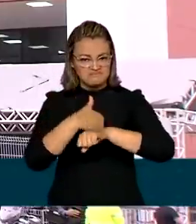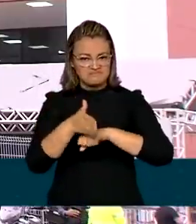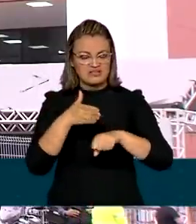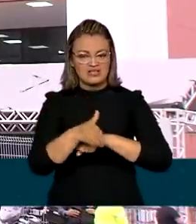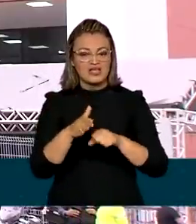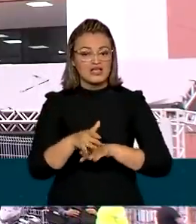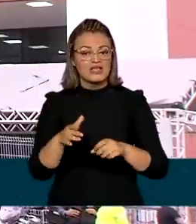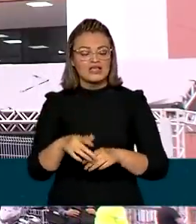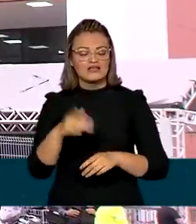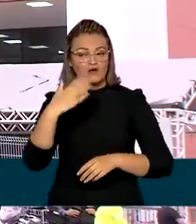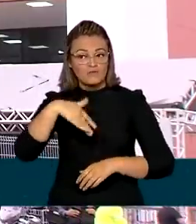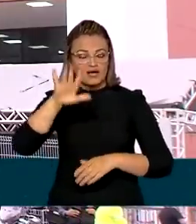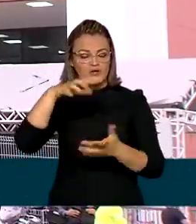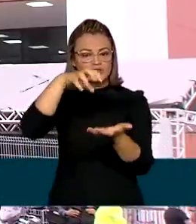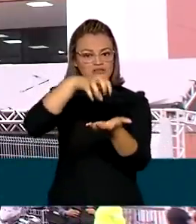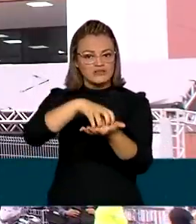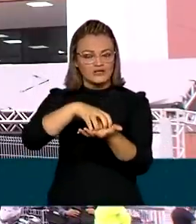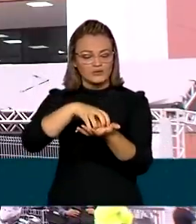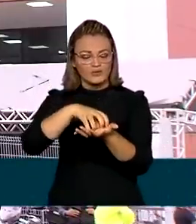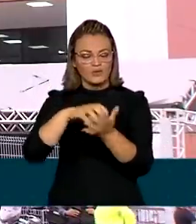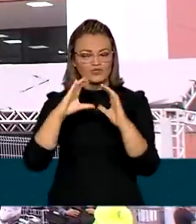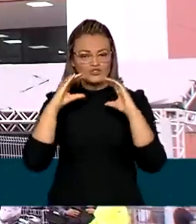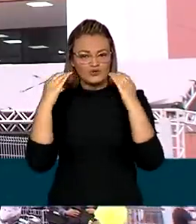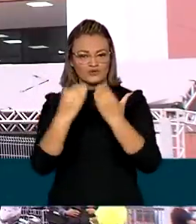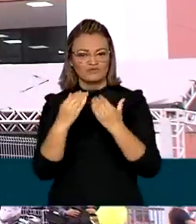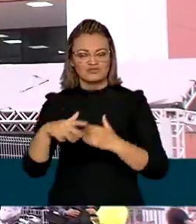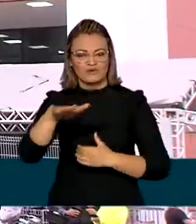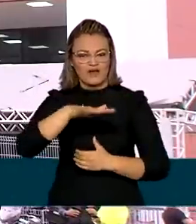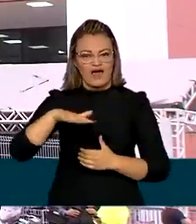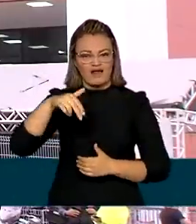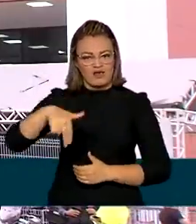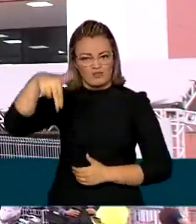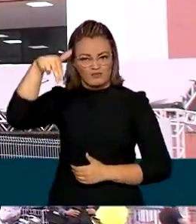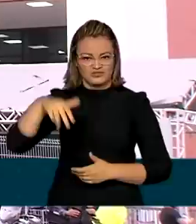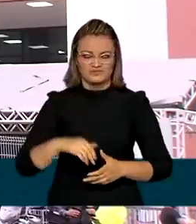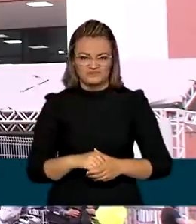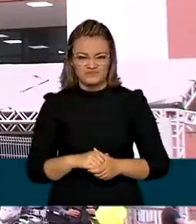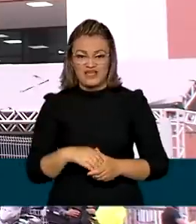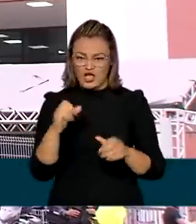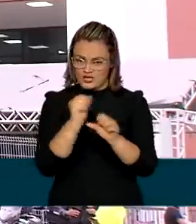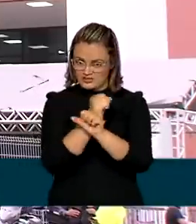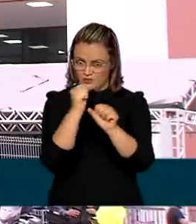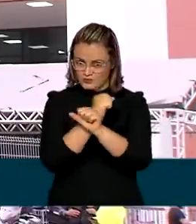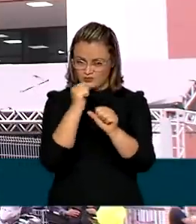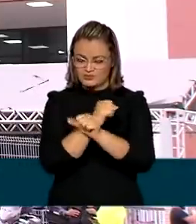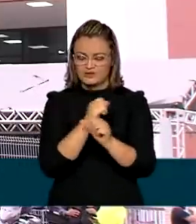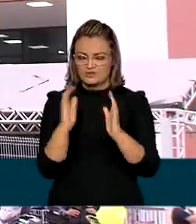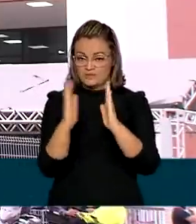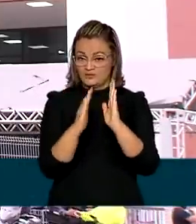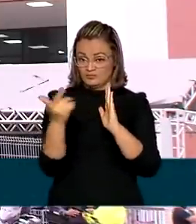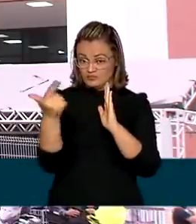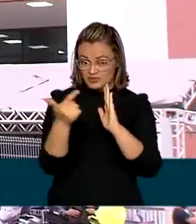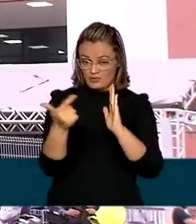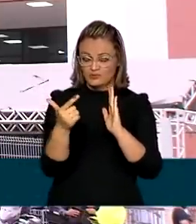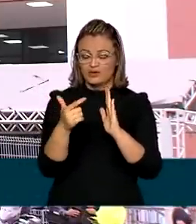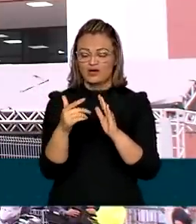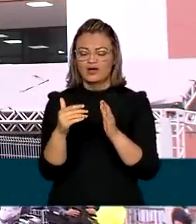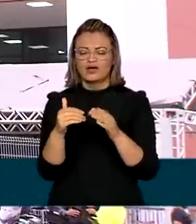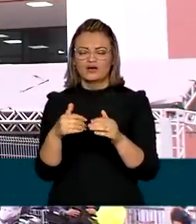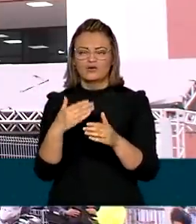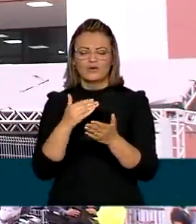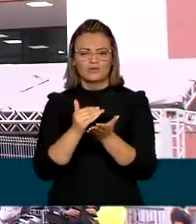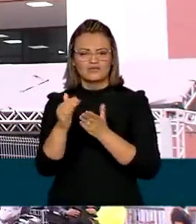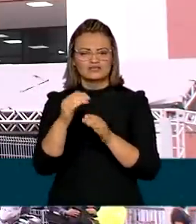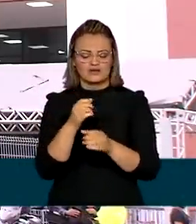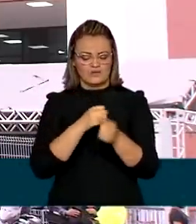consolida como o maior centro de convenções na região norte. Essas obras da segunda fase começaram em